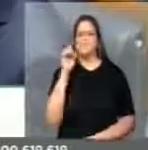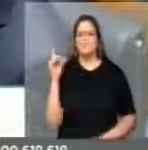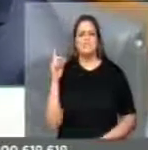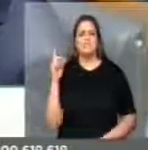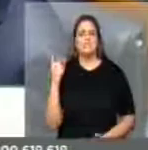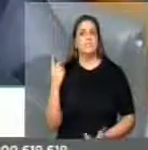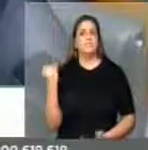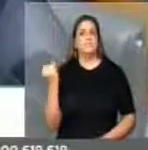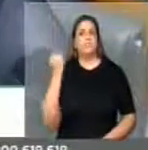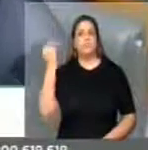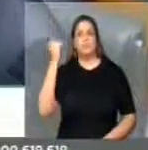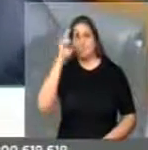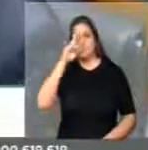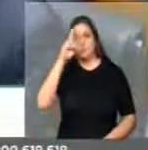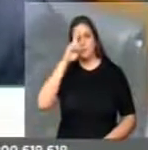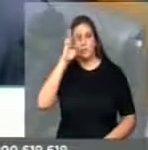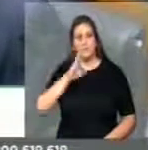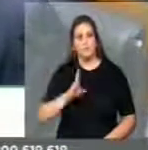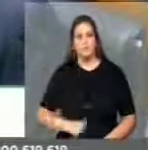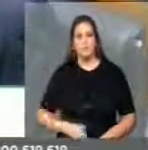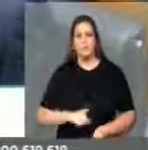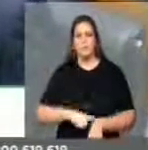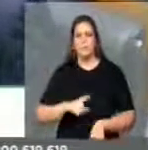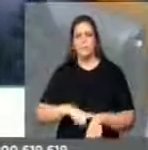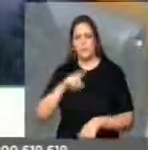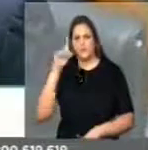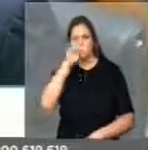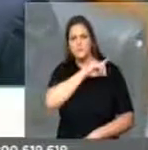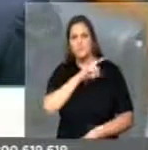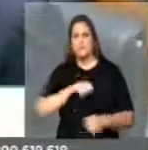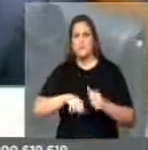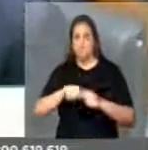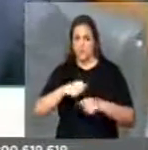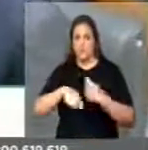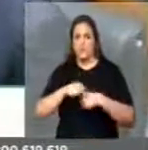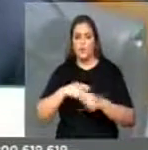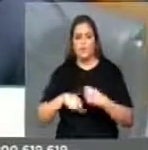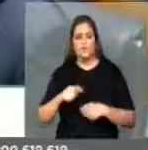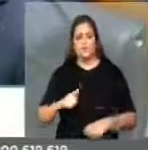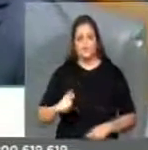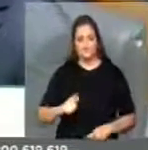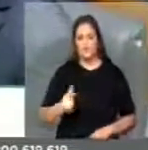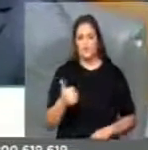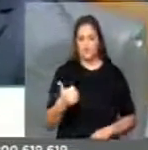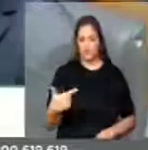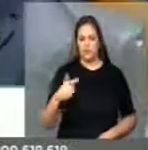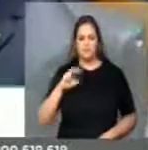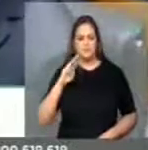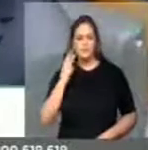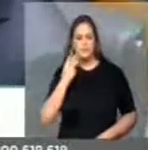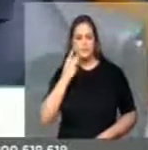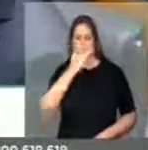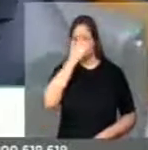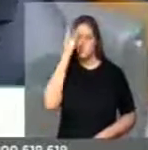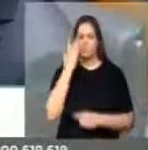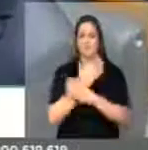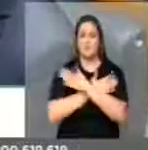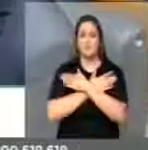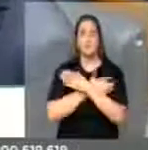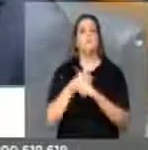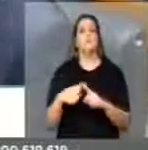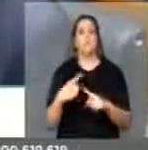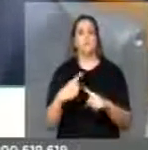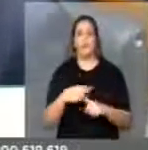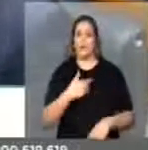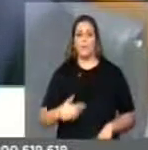futuro da nação, num momento crítico da economia brasileira, onde temos 12 milhões de empregados fruto dos descontroles do governo